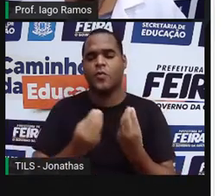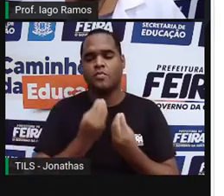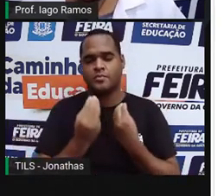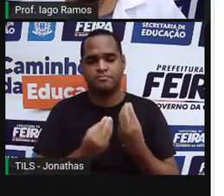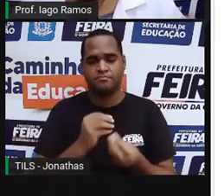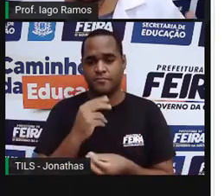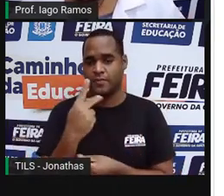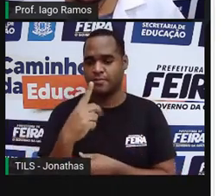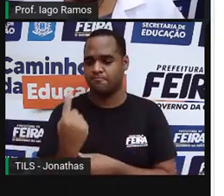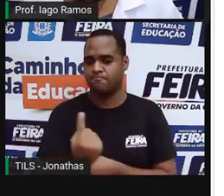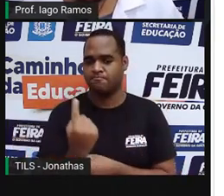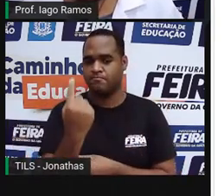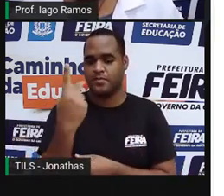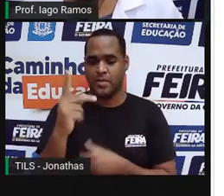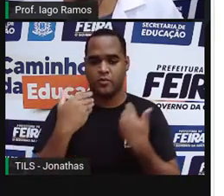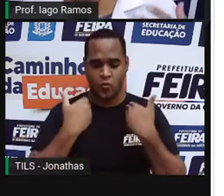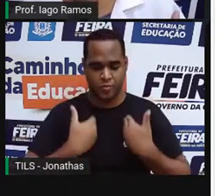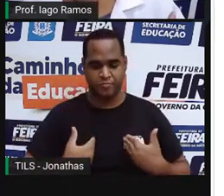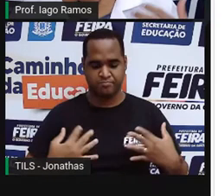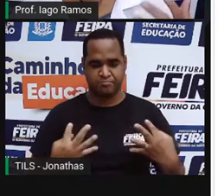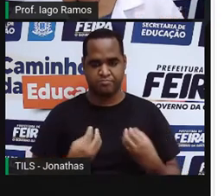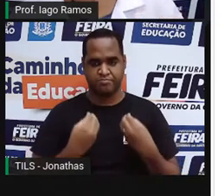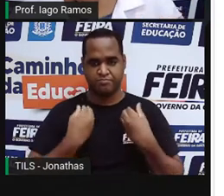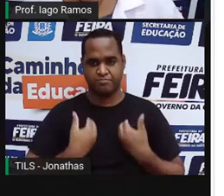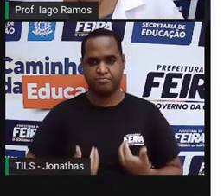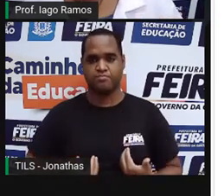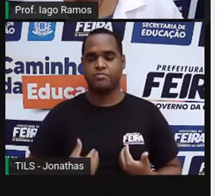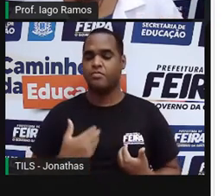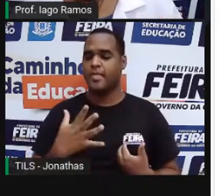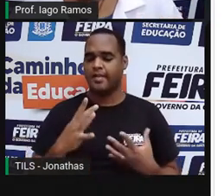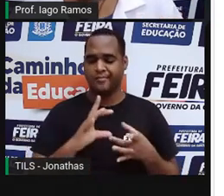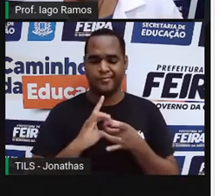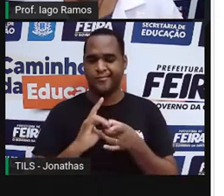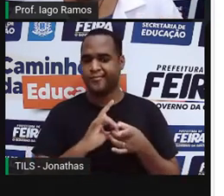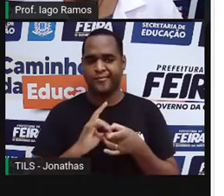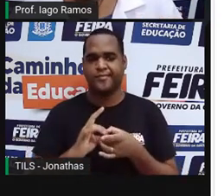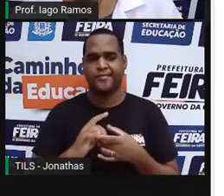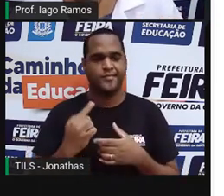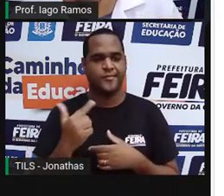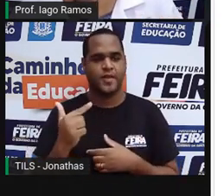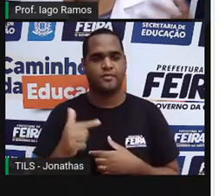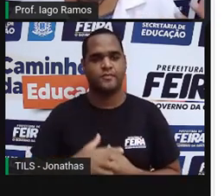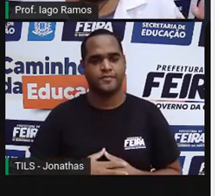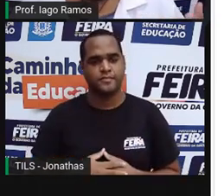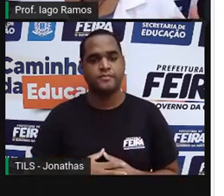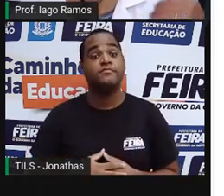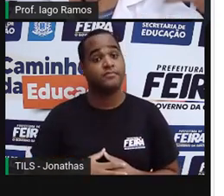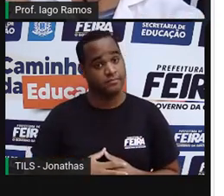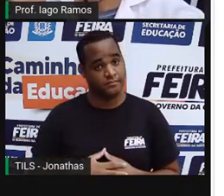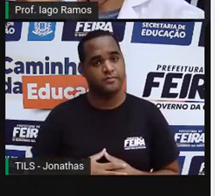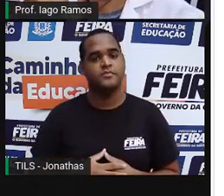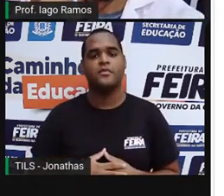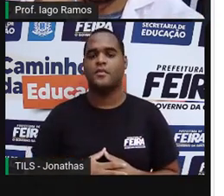a sua altura e a sua massa corporal são grandezas que não se relacionam. Claro,